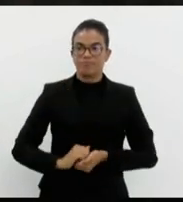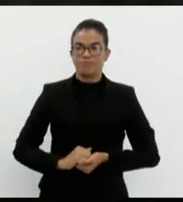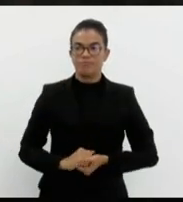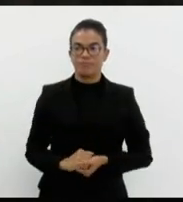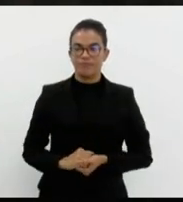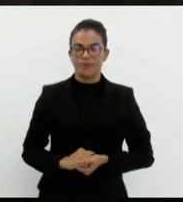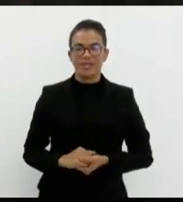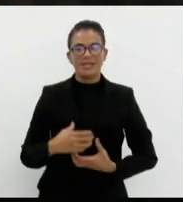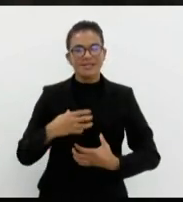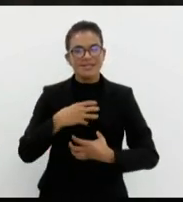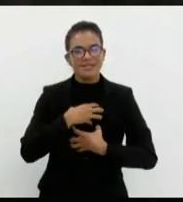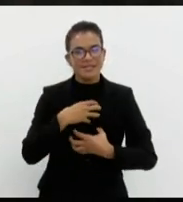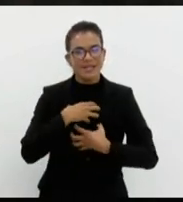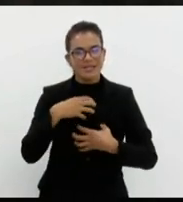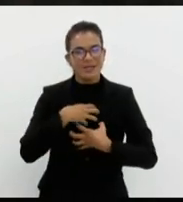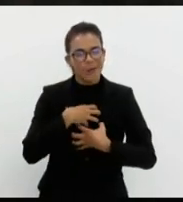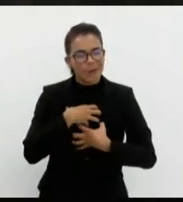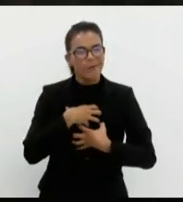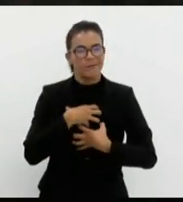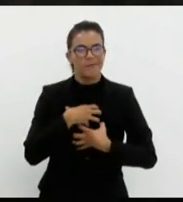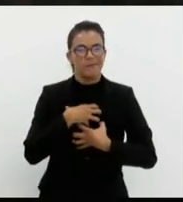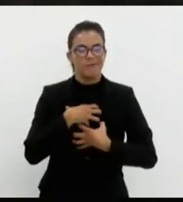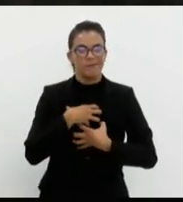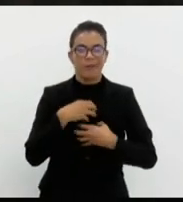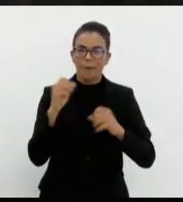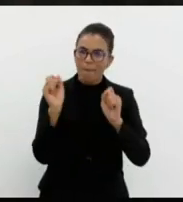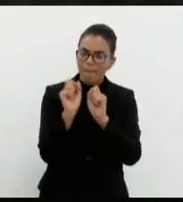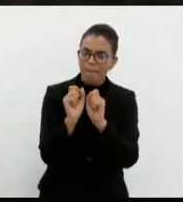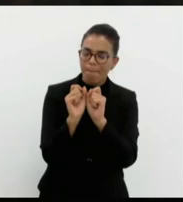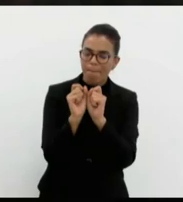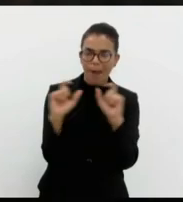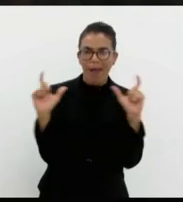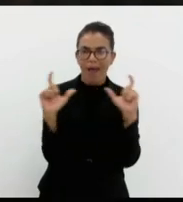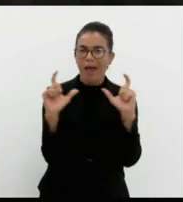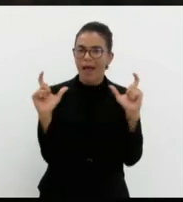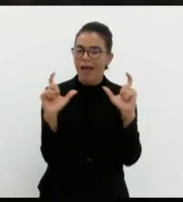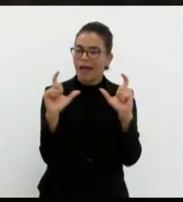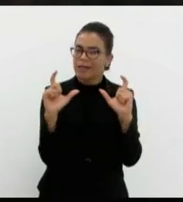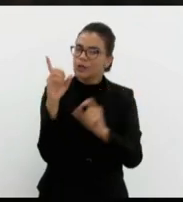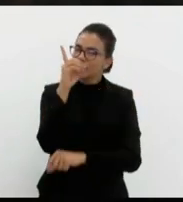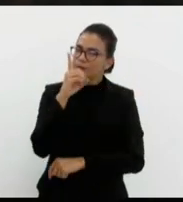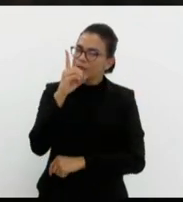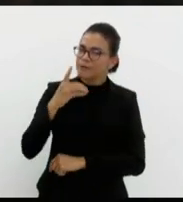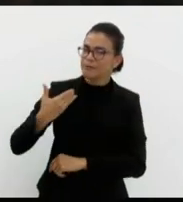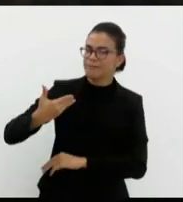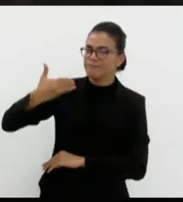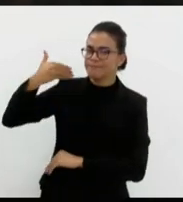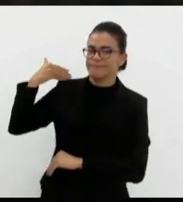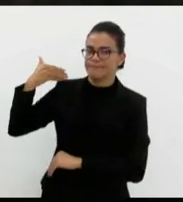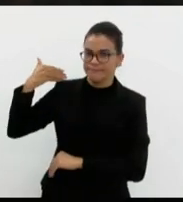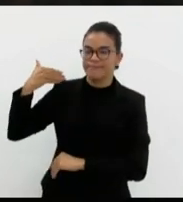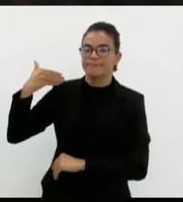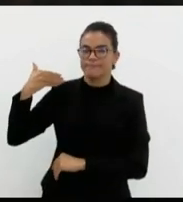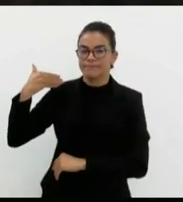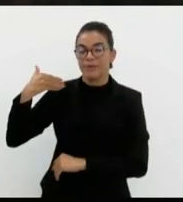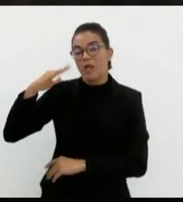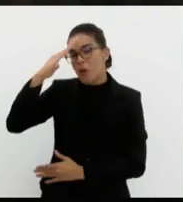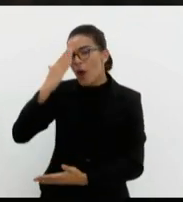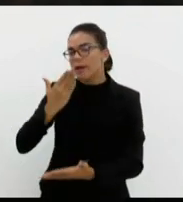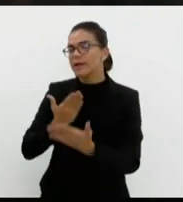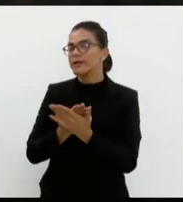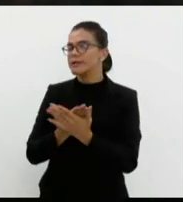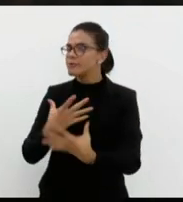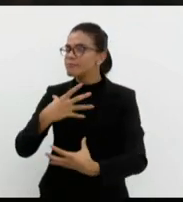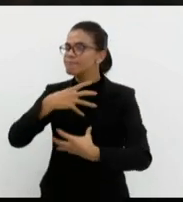sensações essas, despertadas no último domingo, creio que em mim,